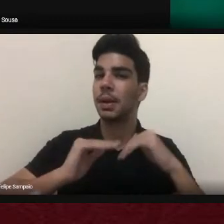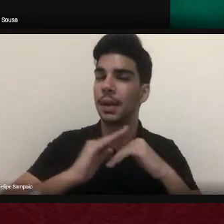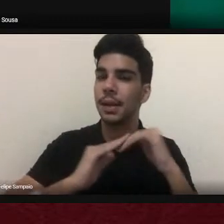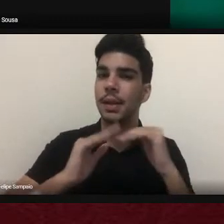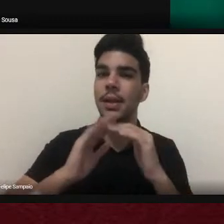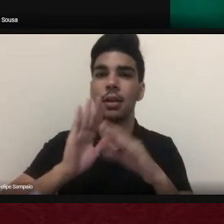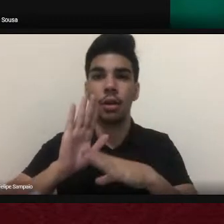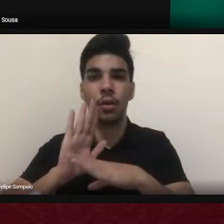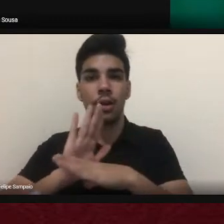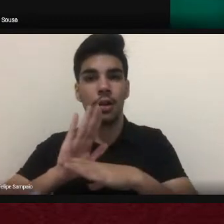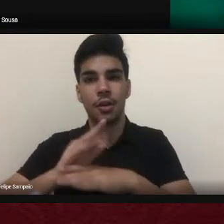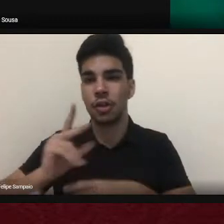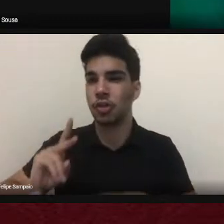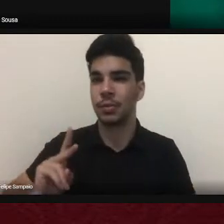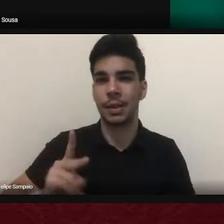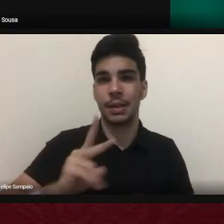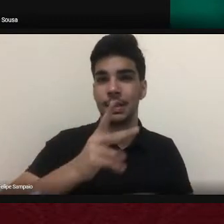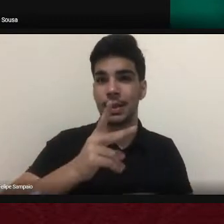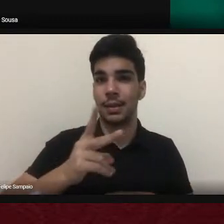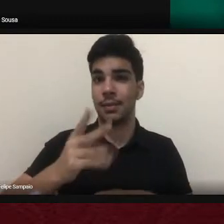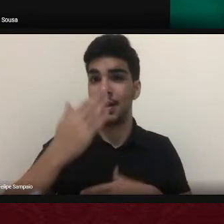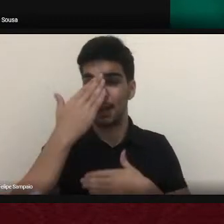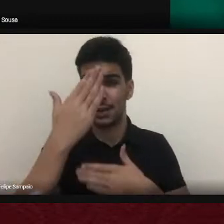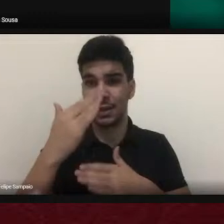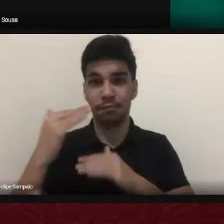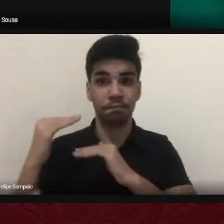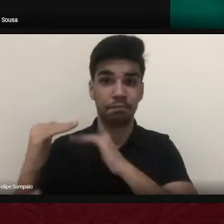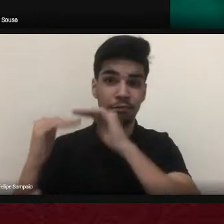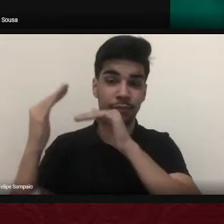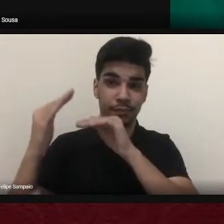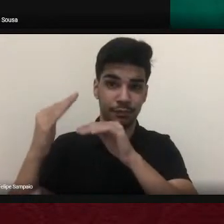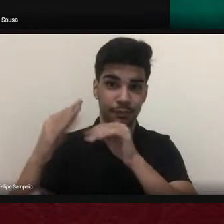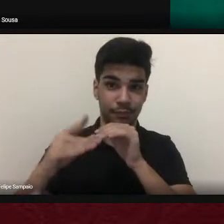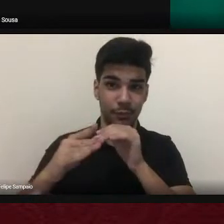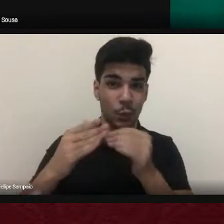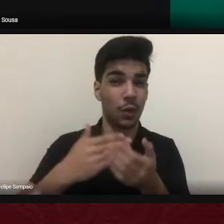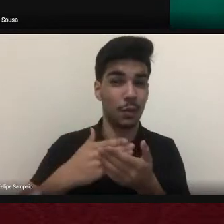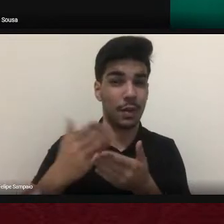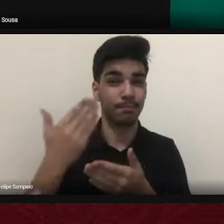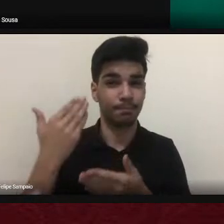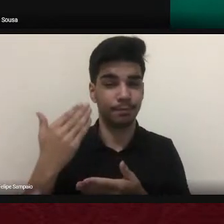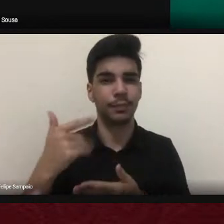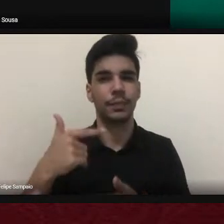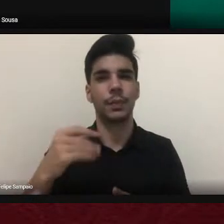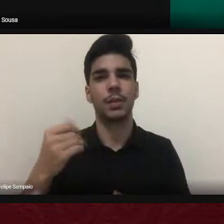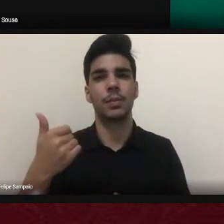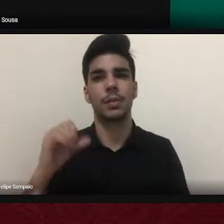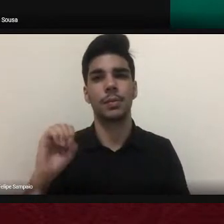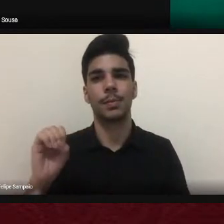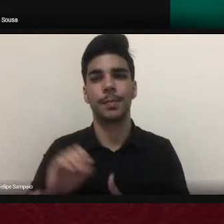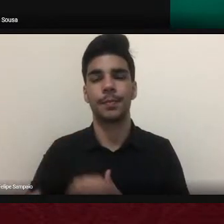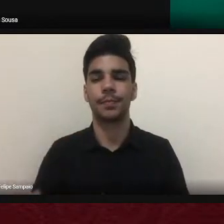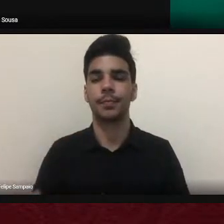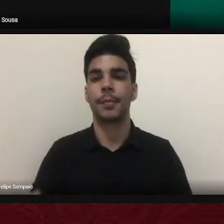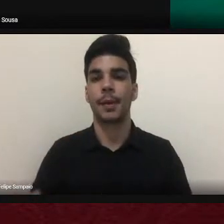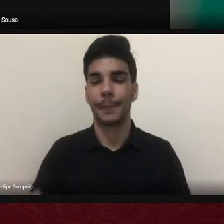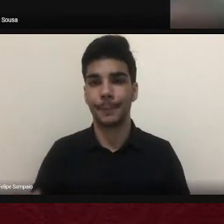todo o empenho que desde 2018 vem nos dando a obra